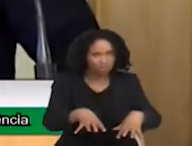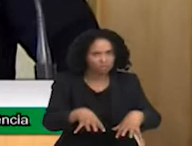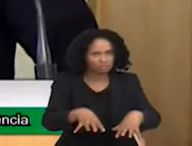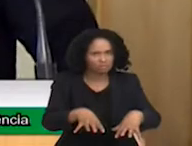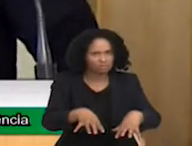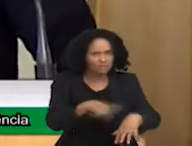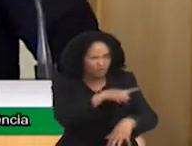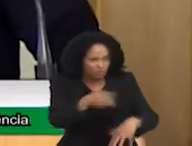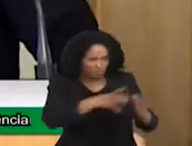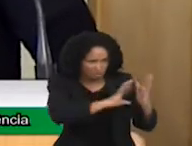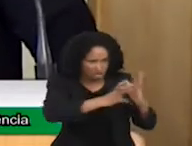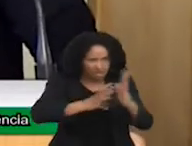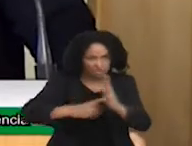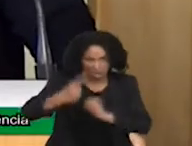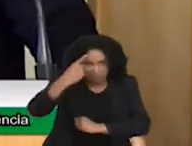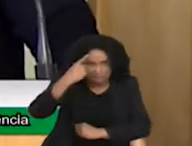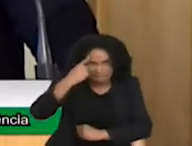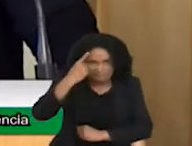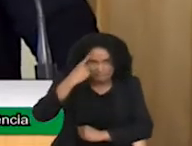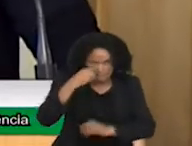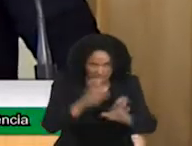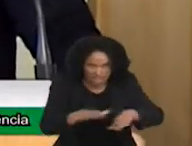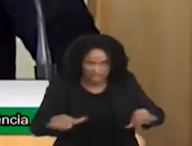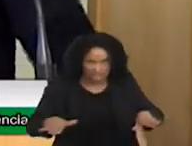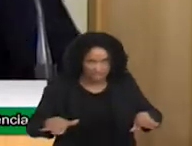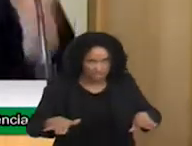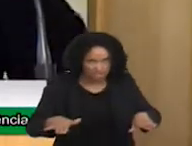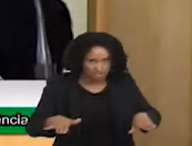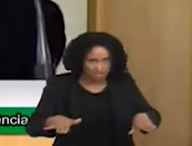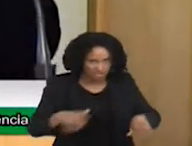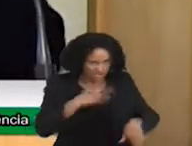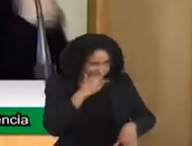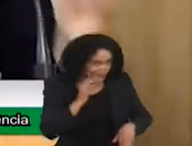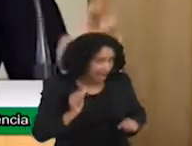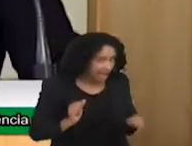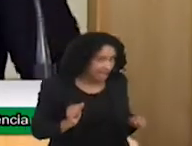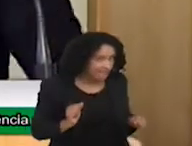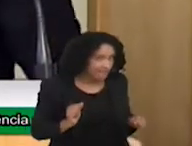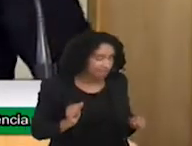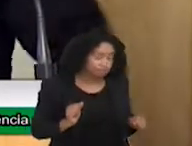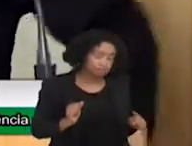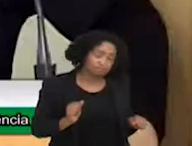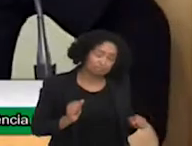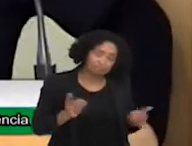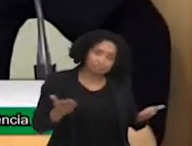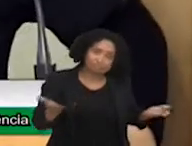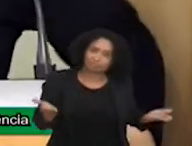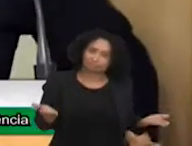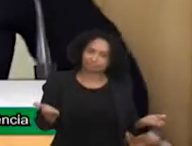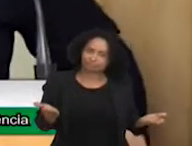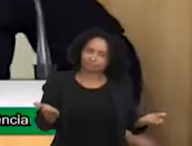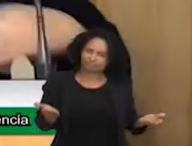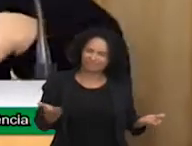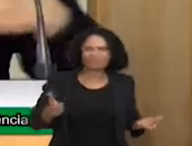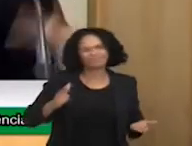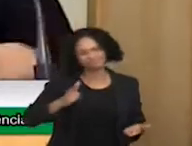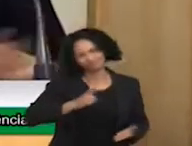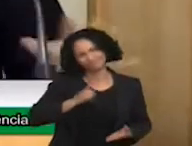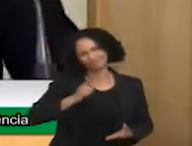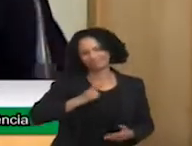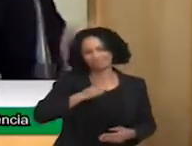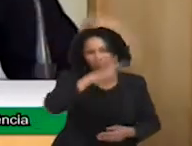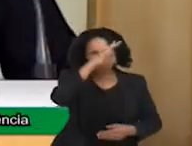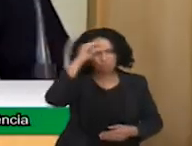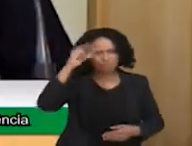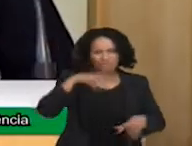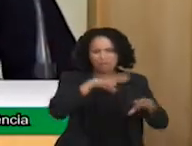crianças? Será mesmo? Hoje, eu sei de ONGs em vários municípios, que eu atuo